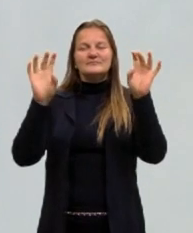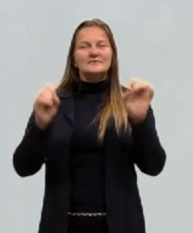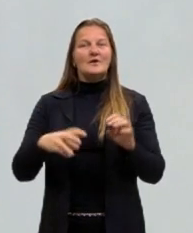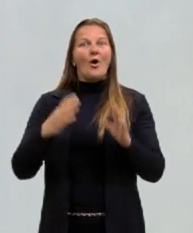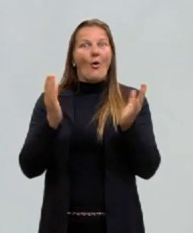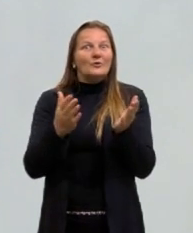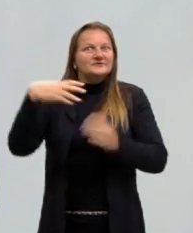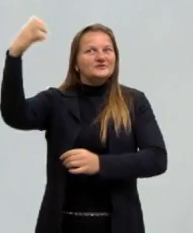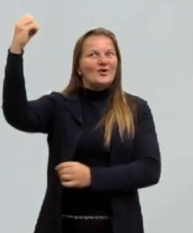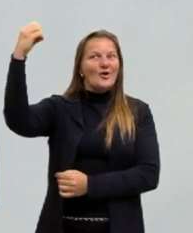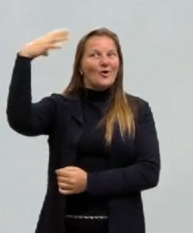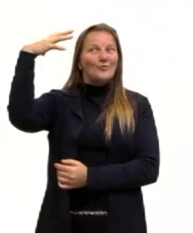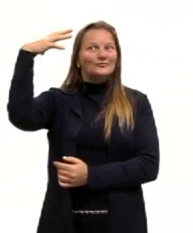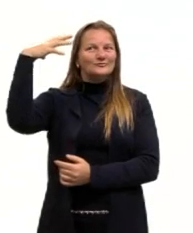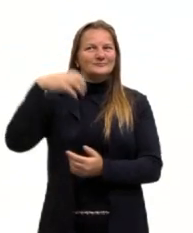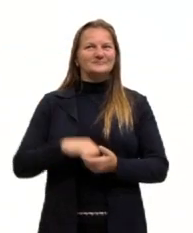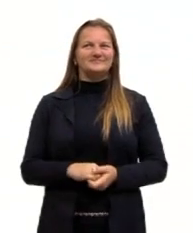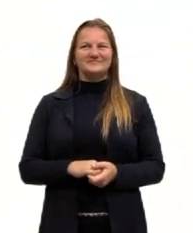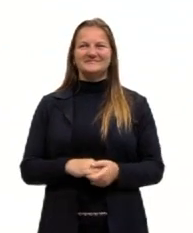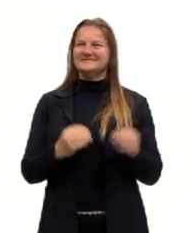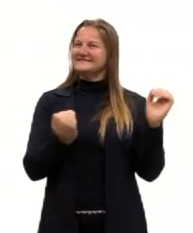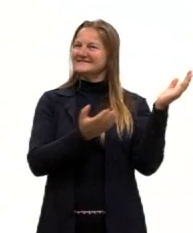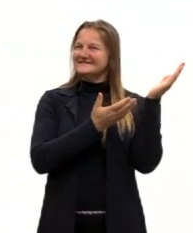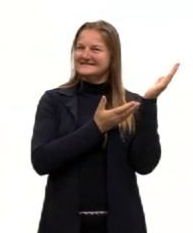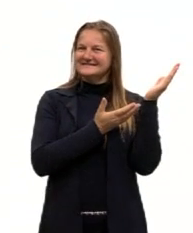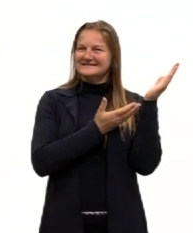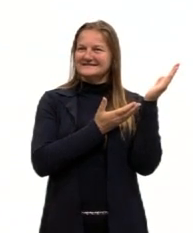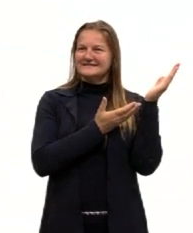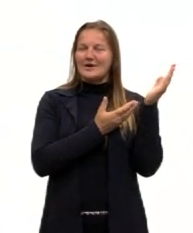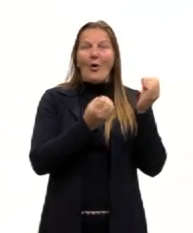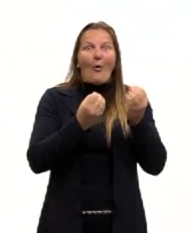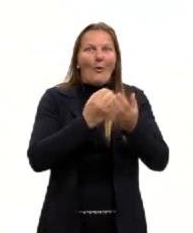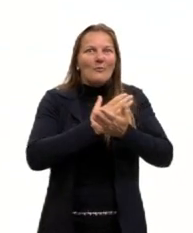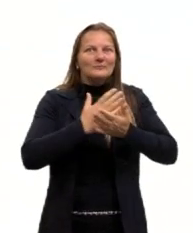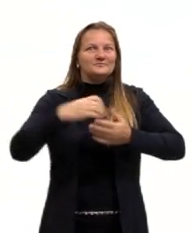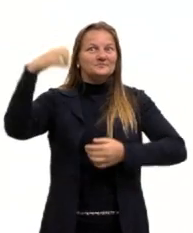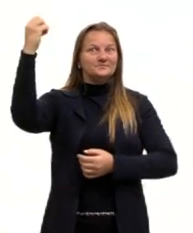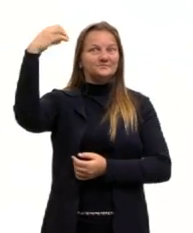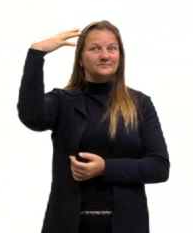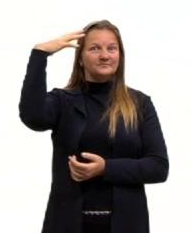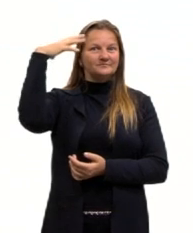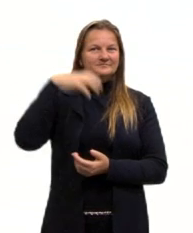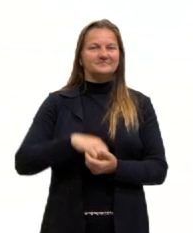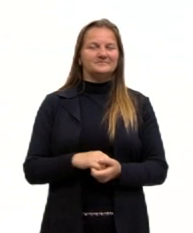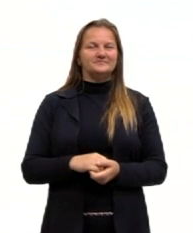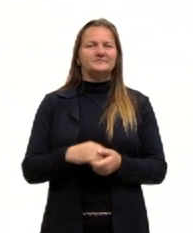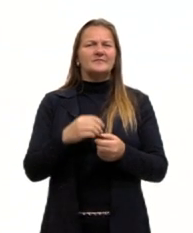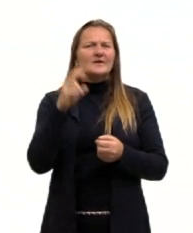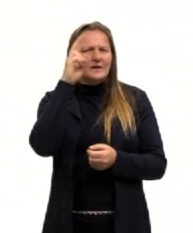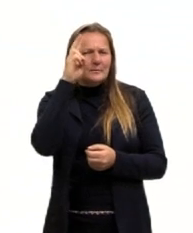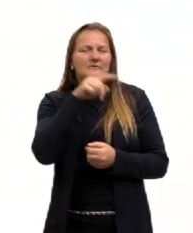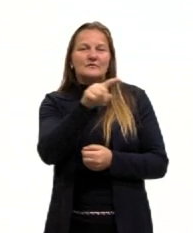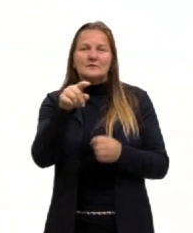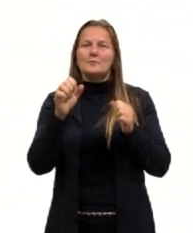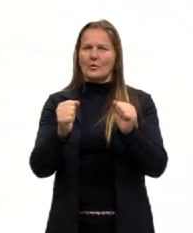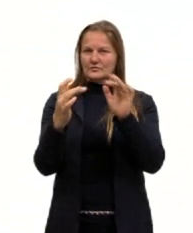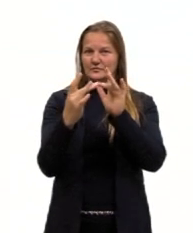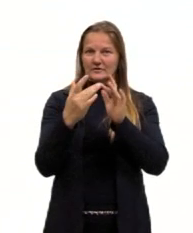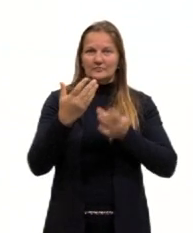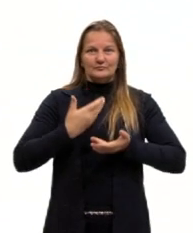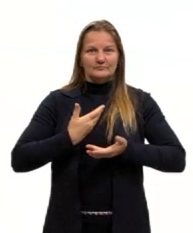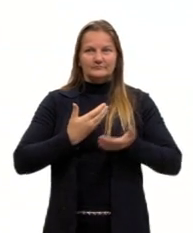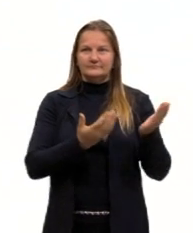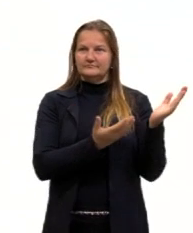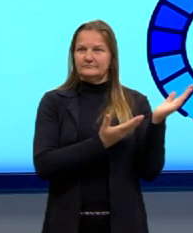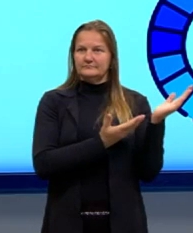luz. A nossa aula de hoje, então, é intitulada Natureza da Luz. Lembrando que vocês podem, então, entrar em contato comigo